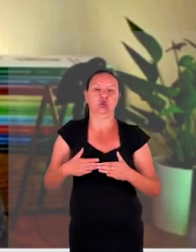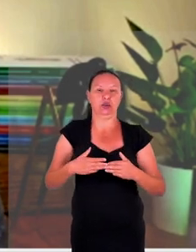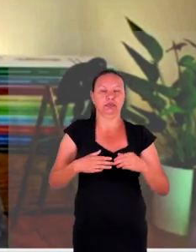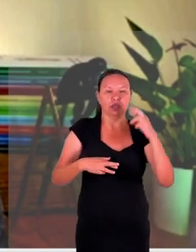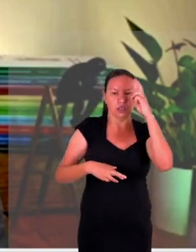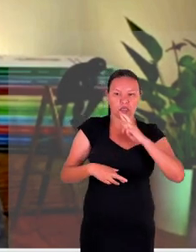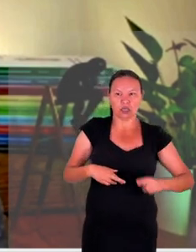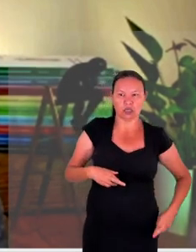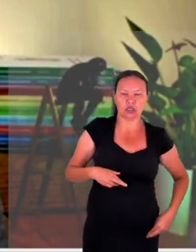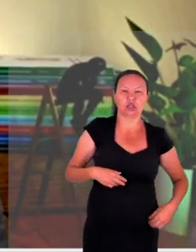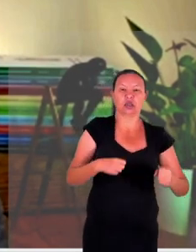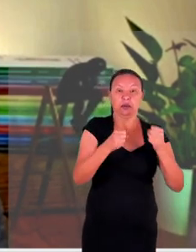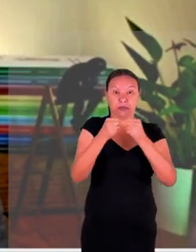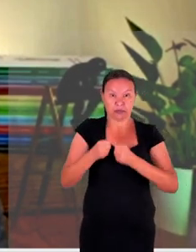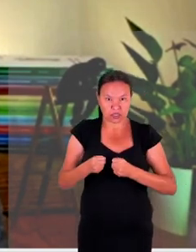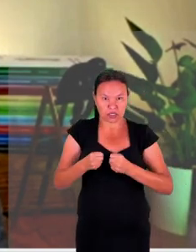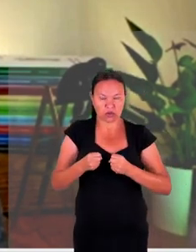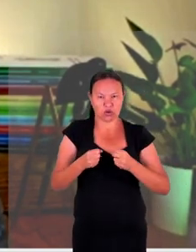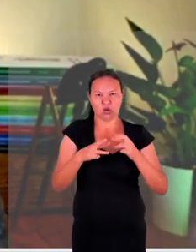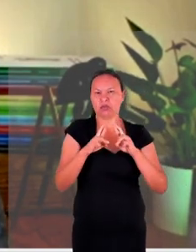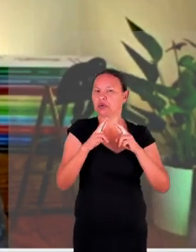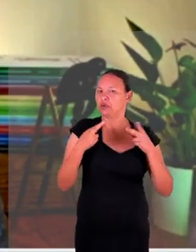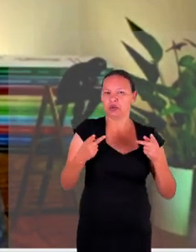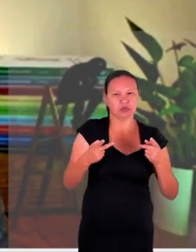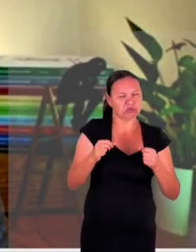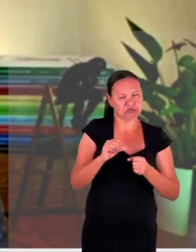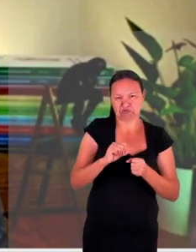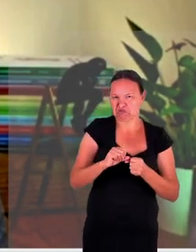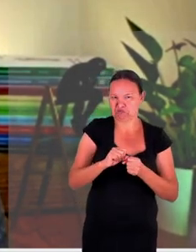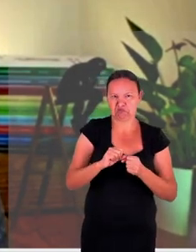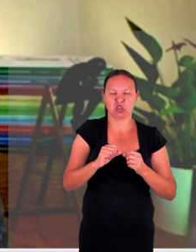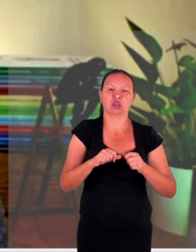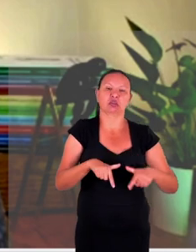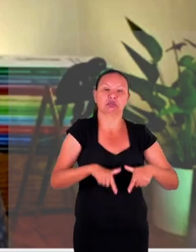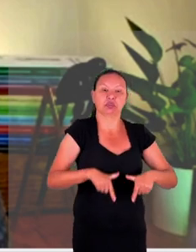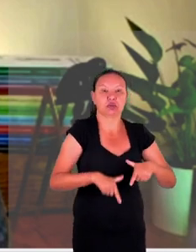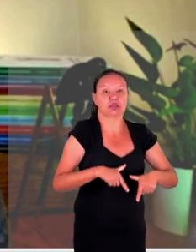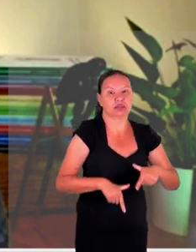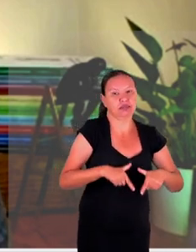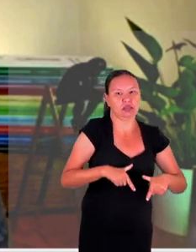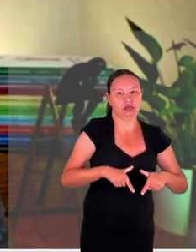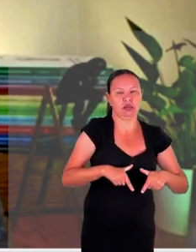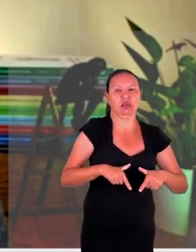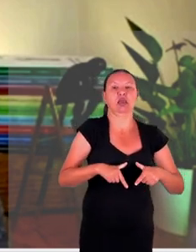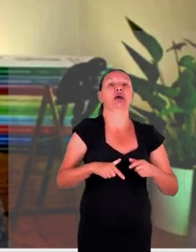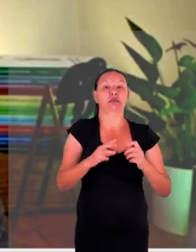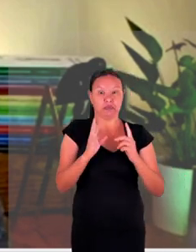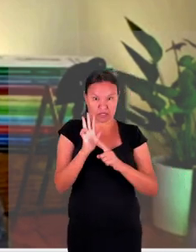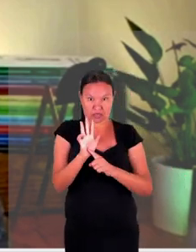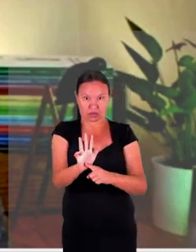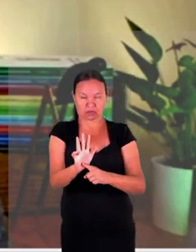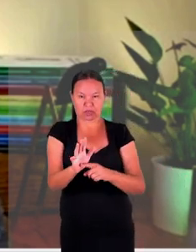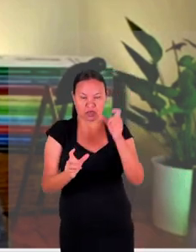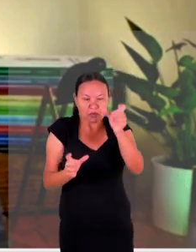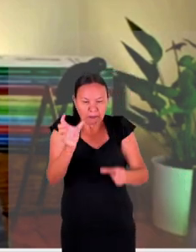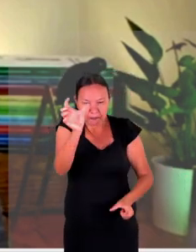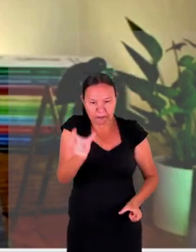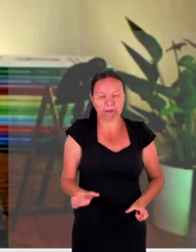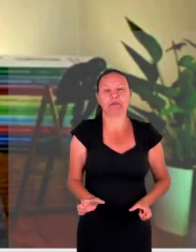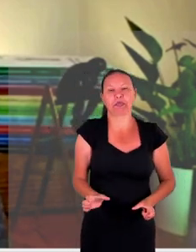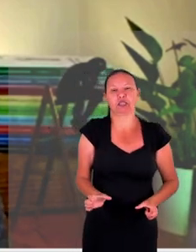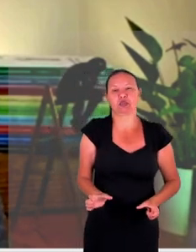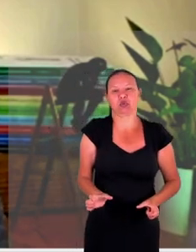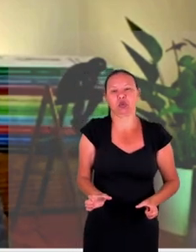como a gente não faz discriminação todos os serviços têm que estar disponíveis às pessoas que se encontrem na